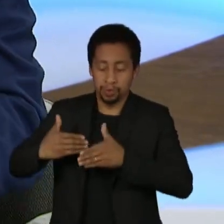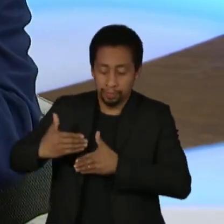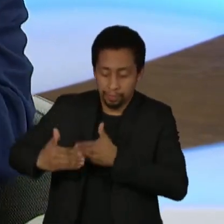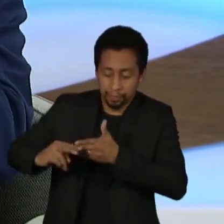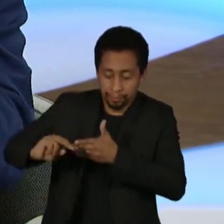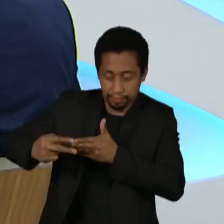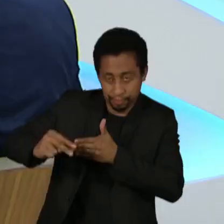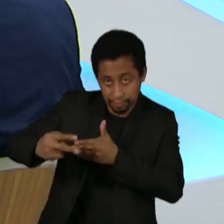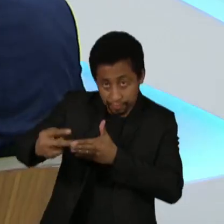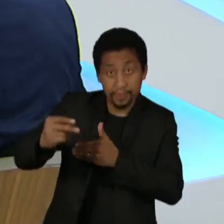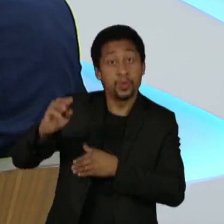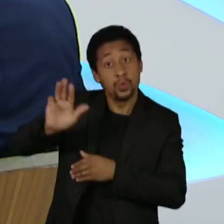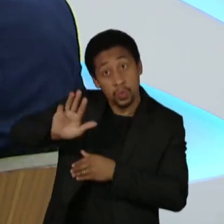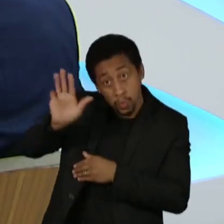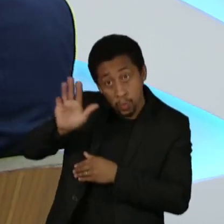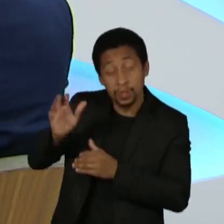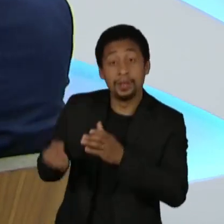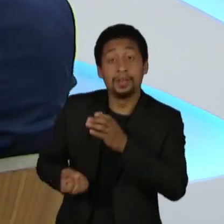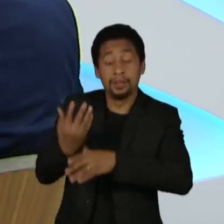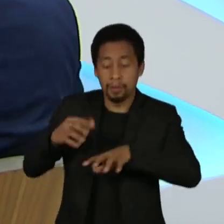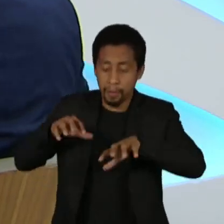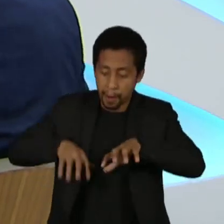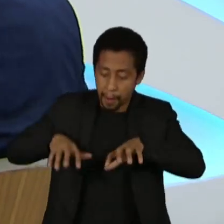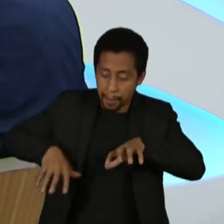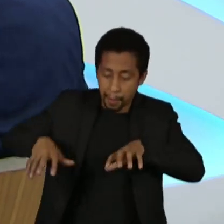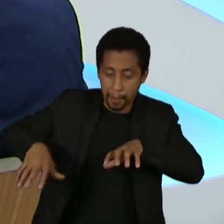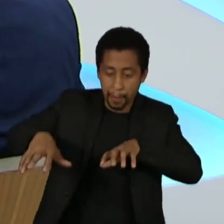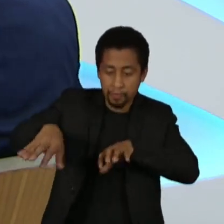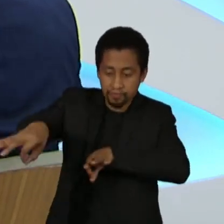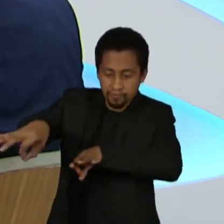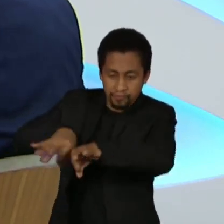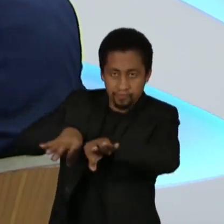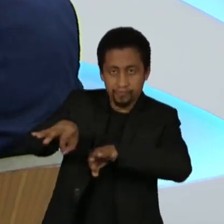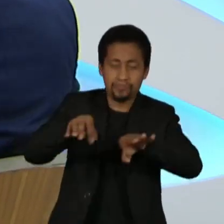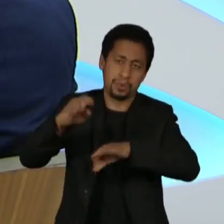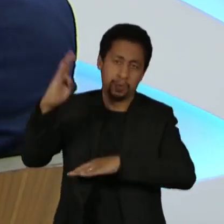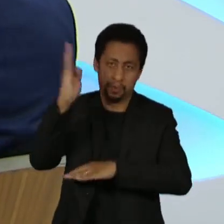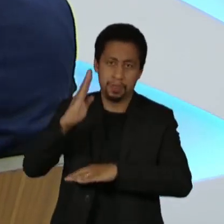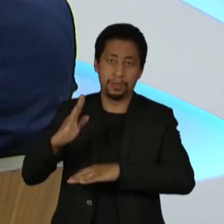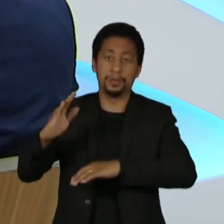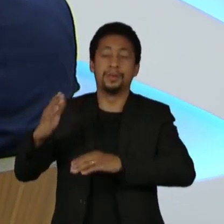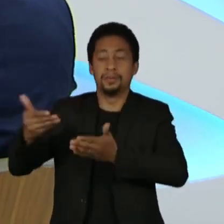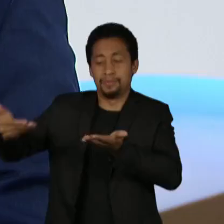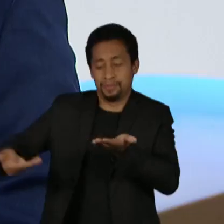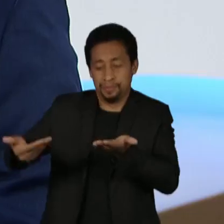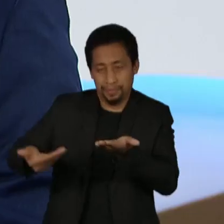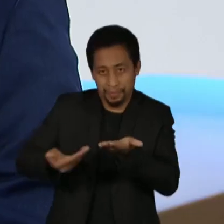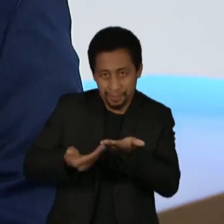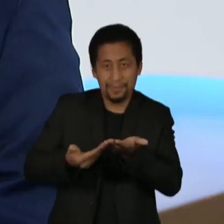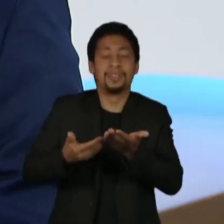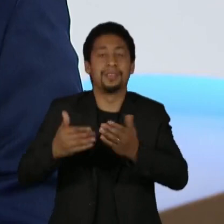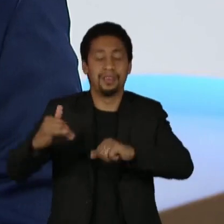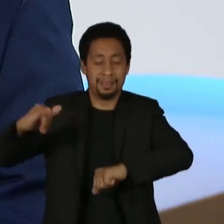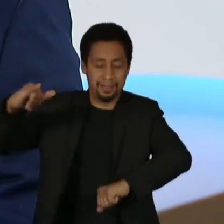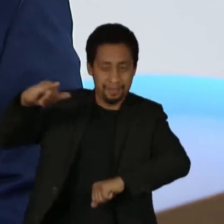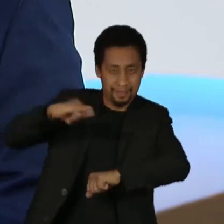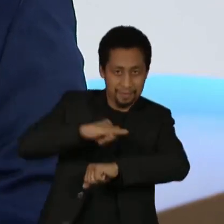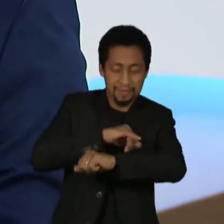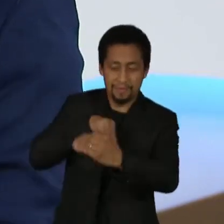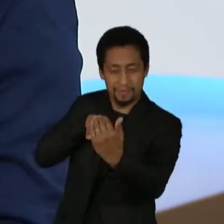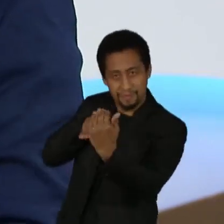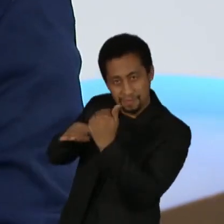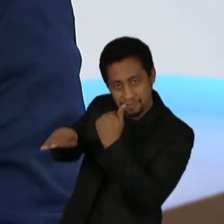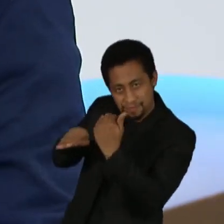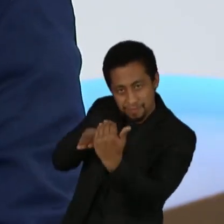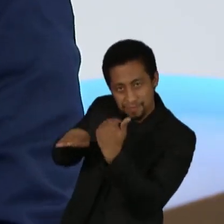Lula que fez infraestrutura por todos os lados do Brasil, portos, hidrovias, rodovias, terminais